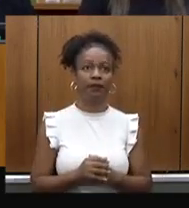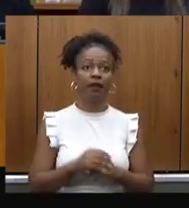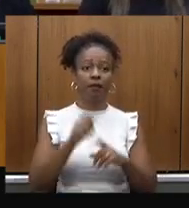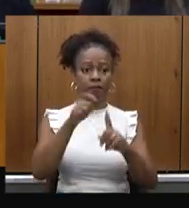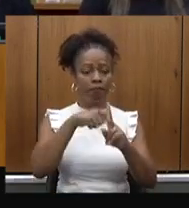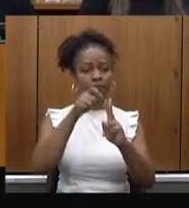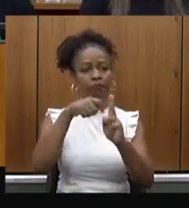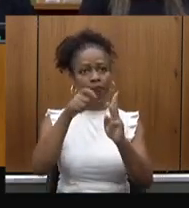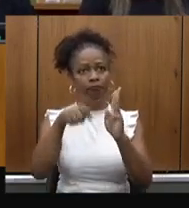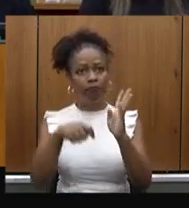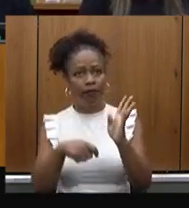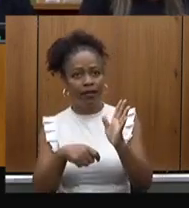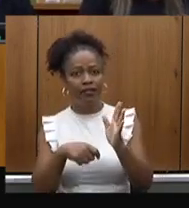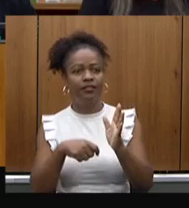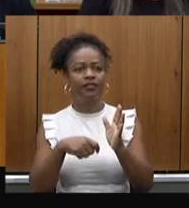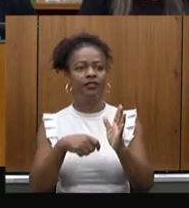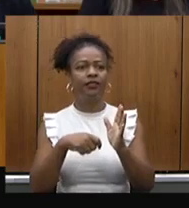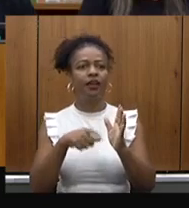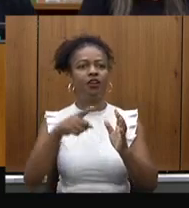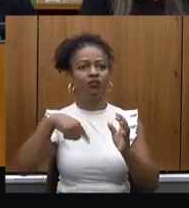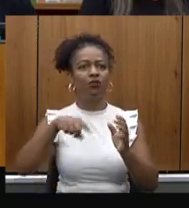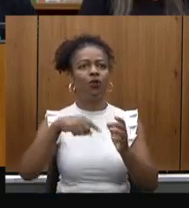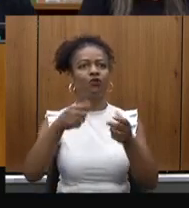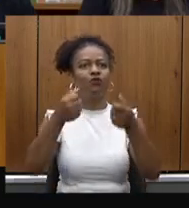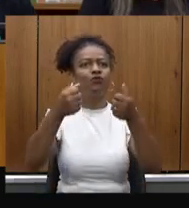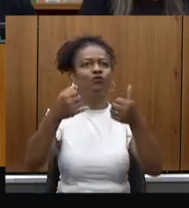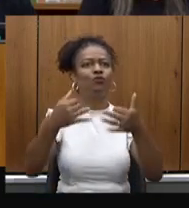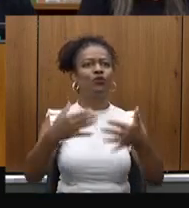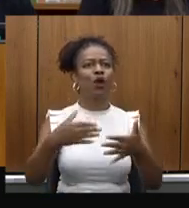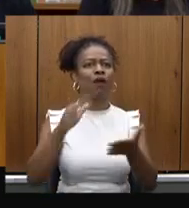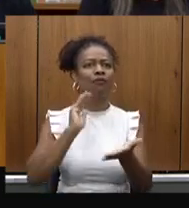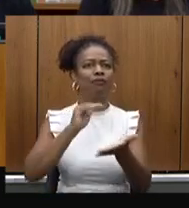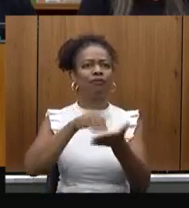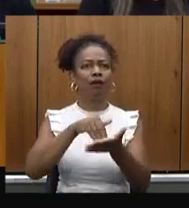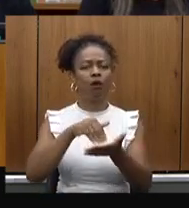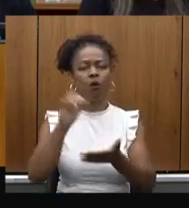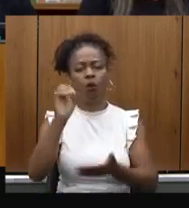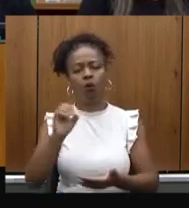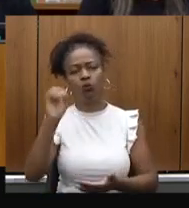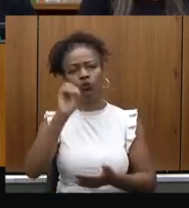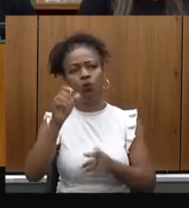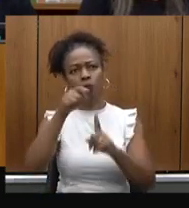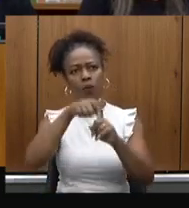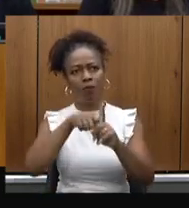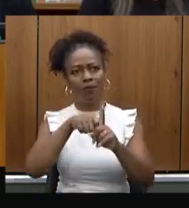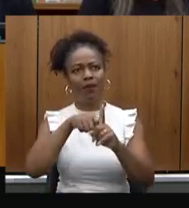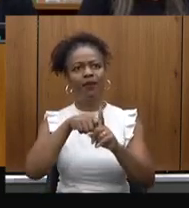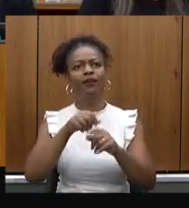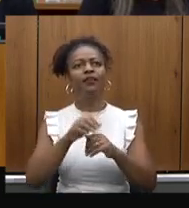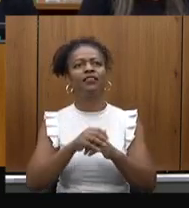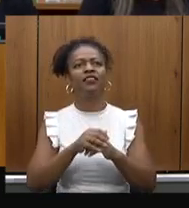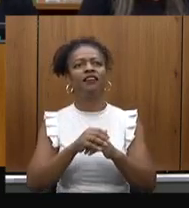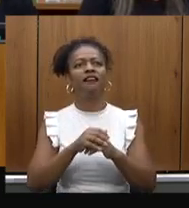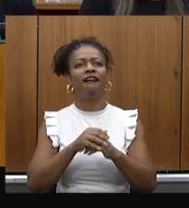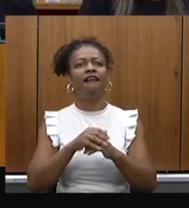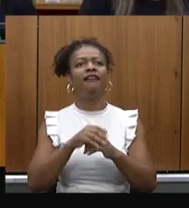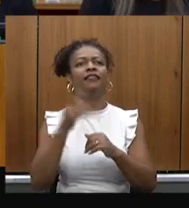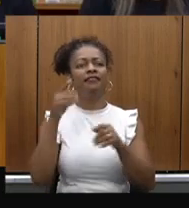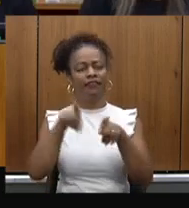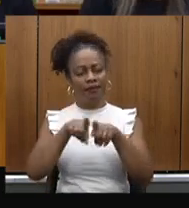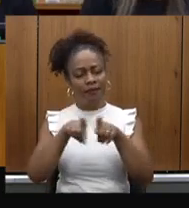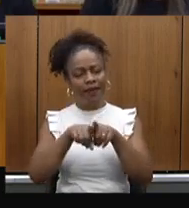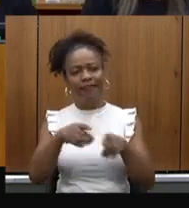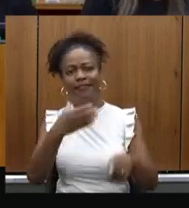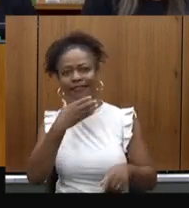passa, nós estamos falando aí que até outubro, mês de novembro vai ser outro recorde provável, dezembro muita cirurgia